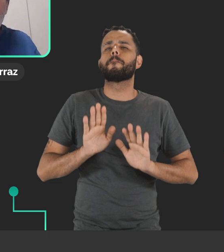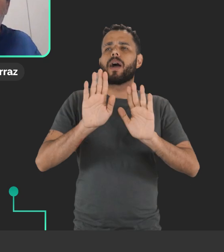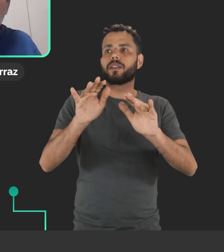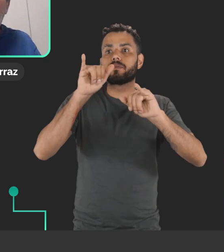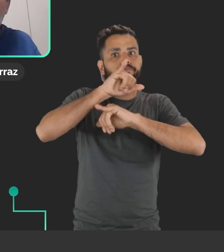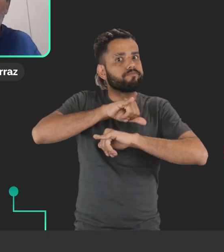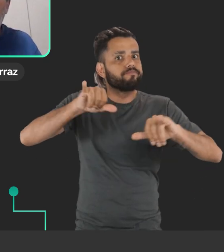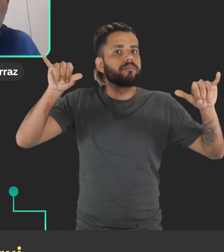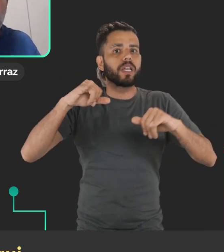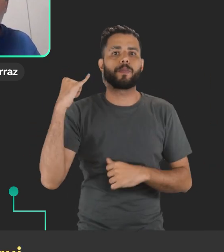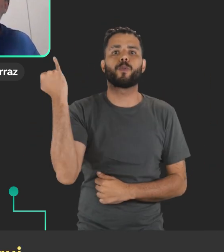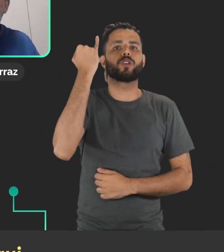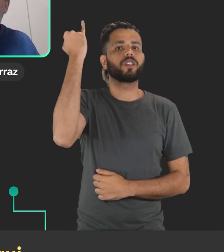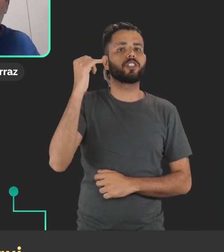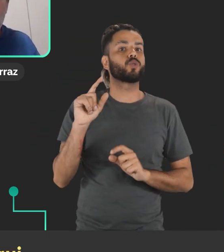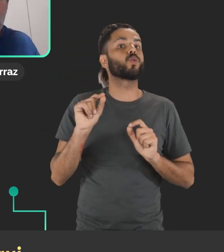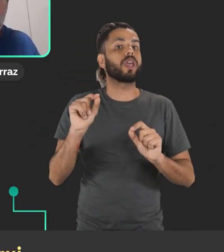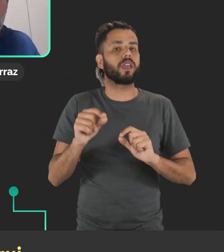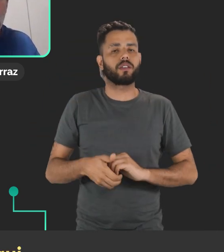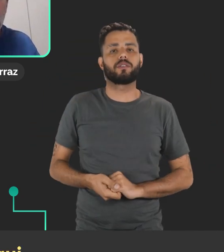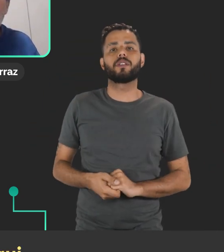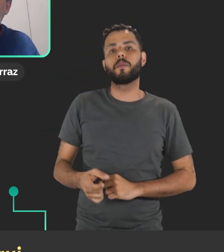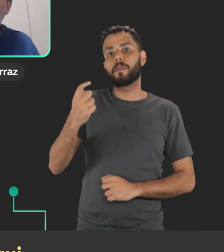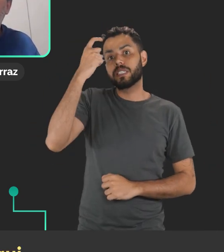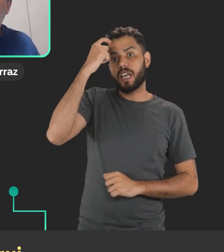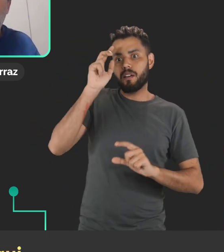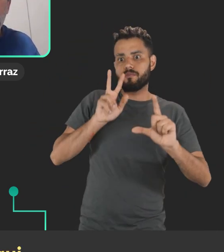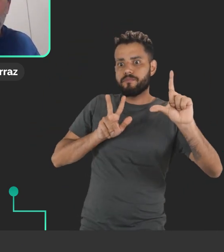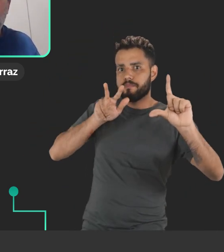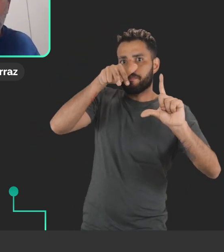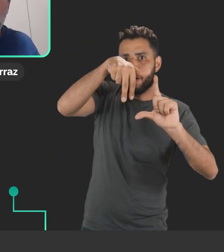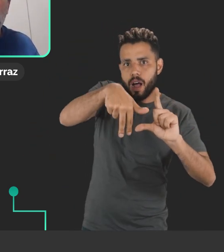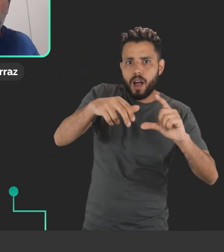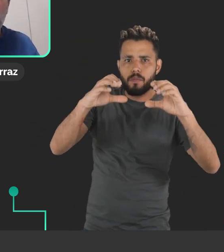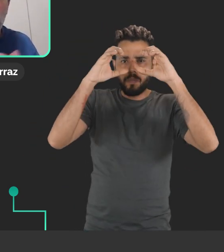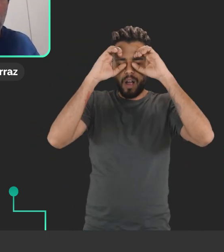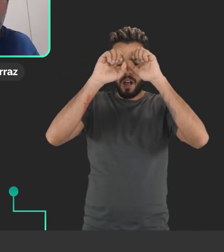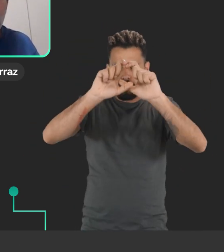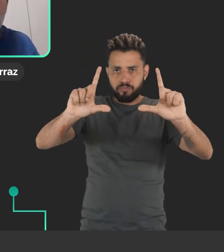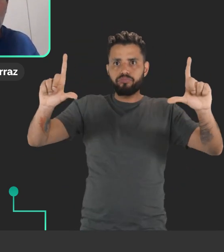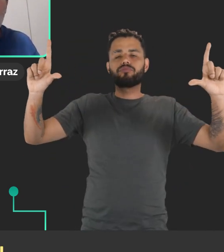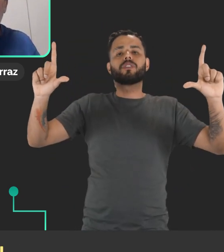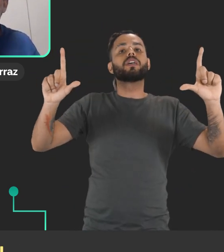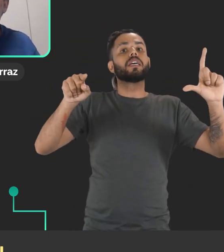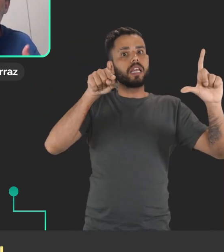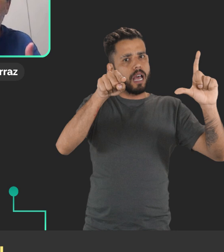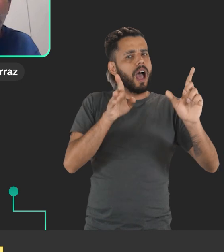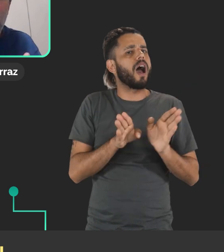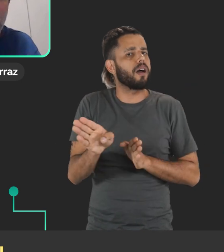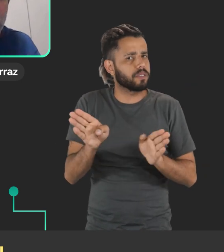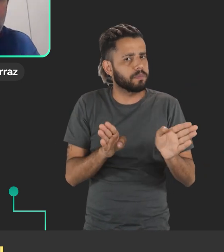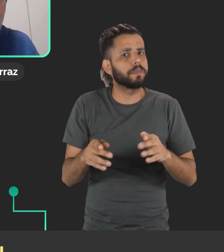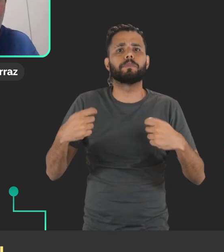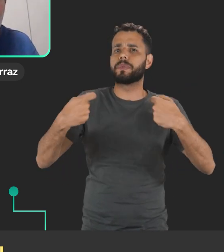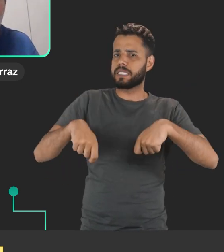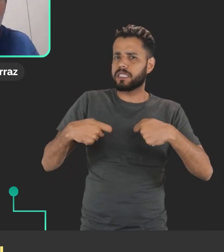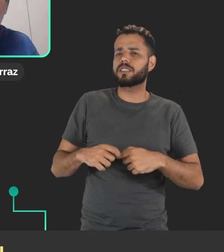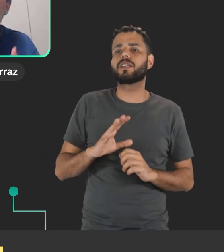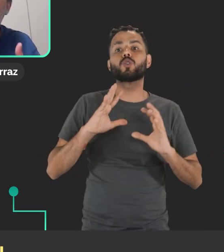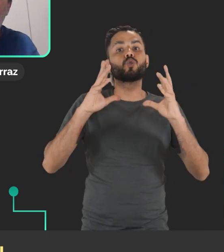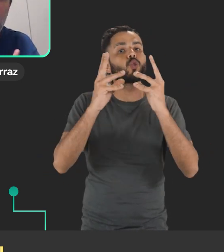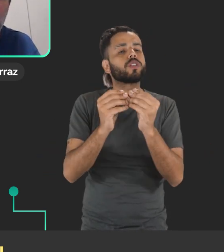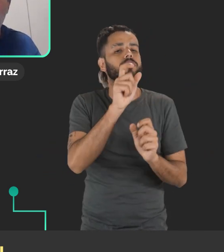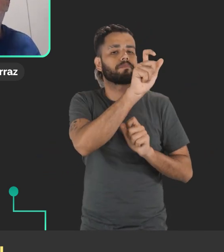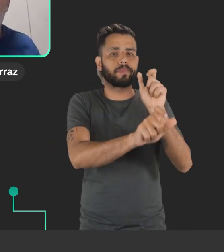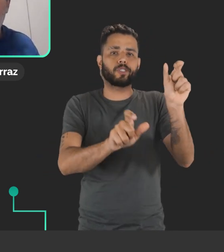E eu acho que, talvez, o recado mais importante aqui é que a gente precisa pensar que o ambiente imersivo, ele também tem que ser acessível